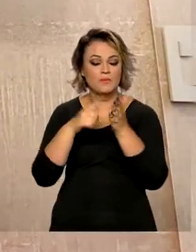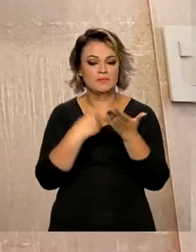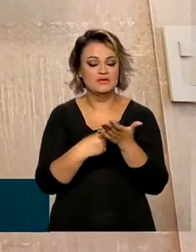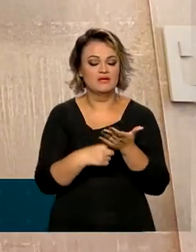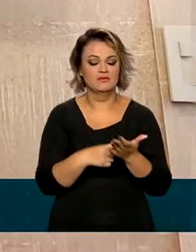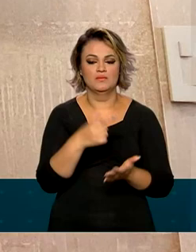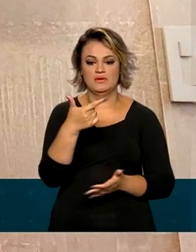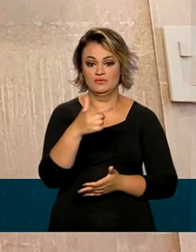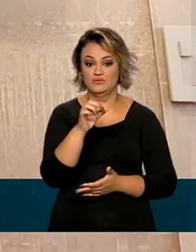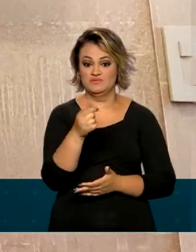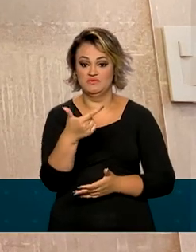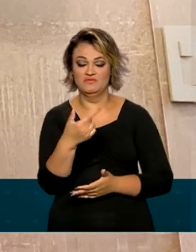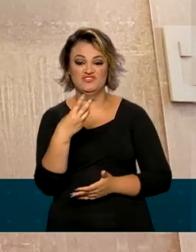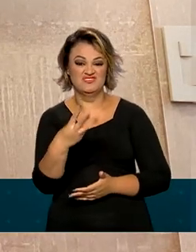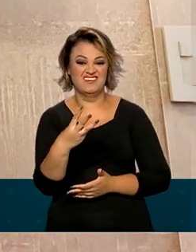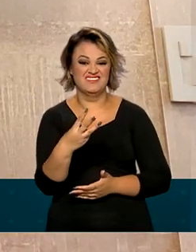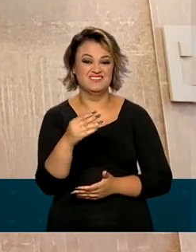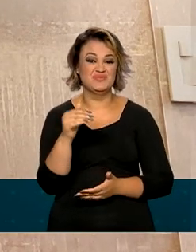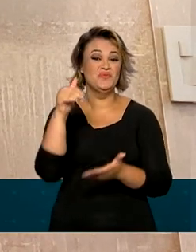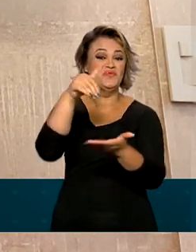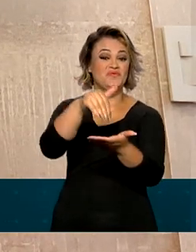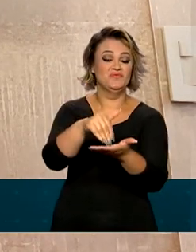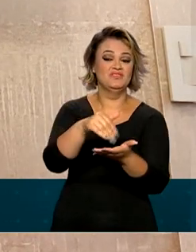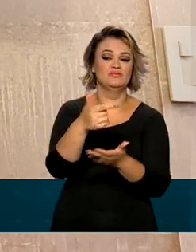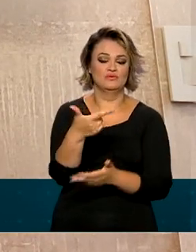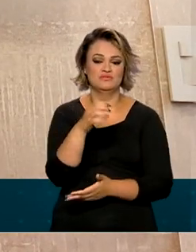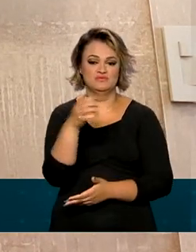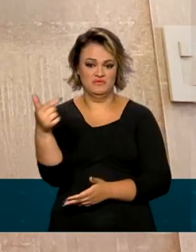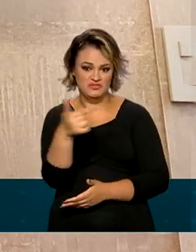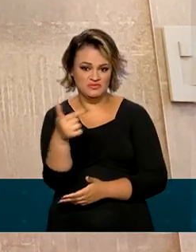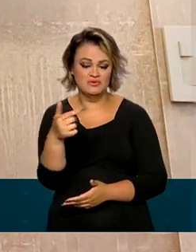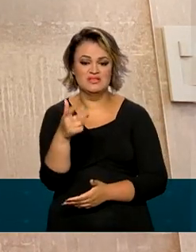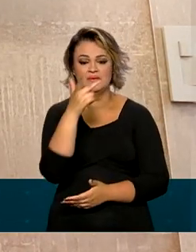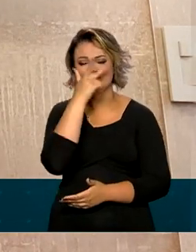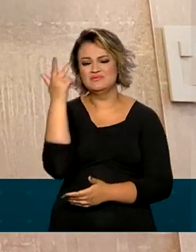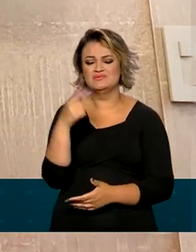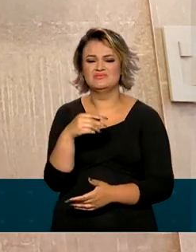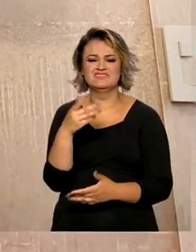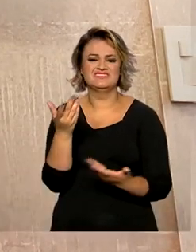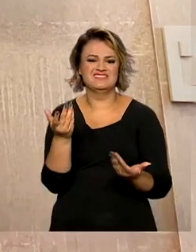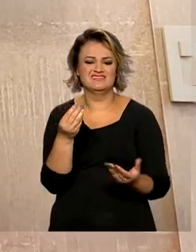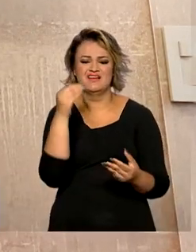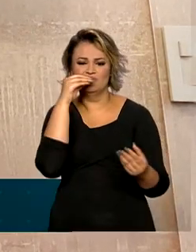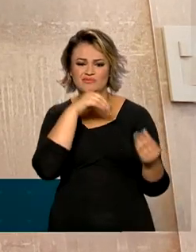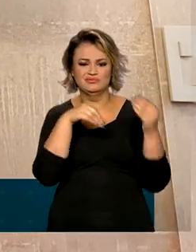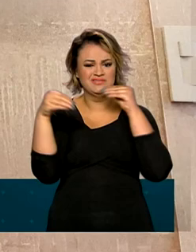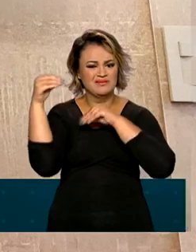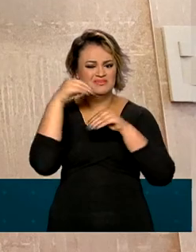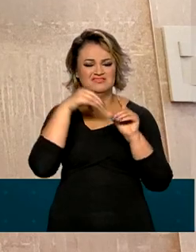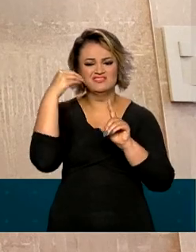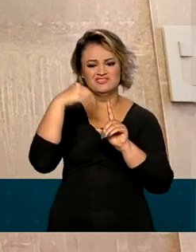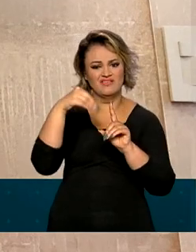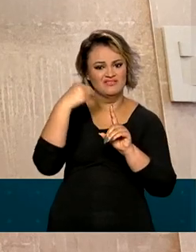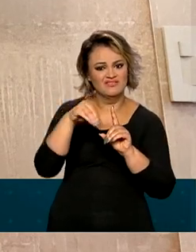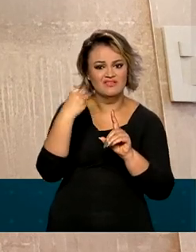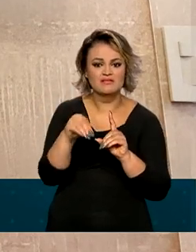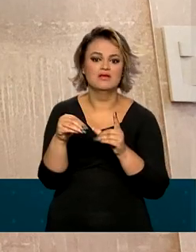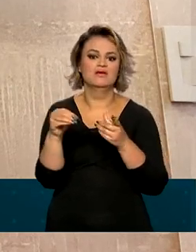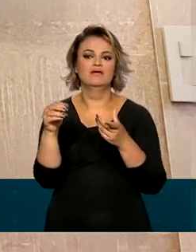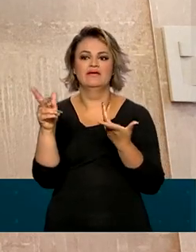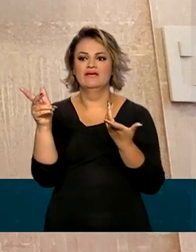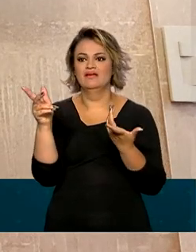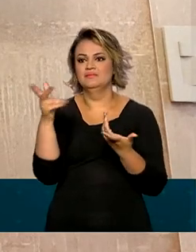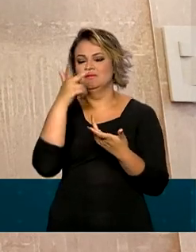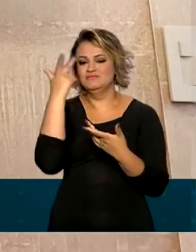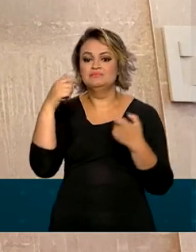para 2023, para final de 2022, e são pessoas em situação de vulnerabilidade, pessoas